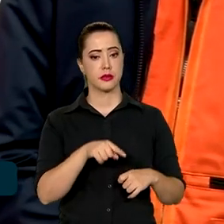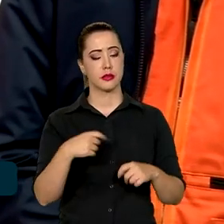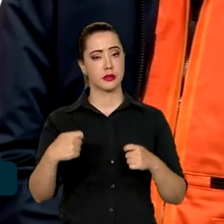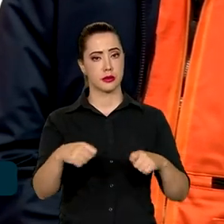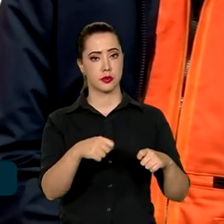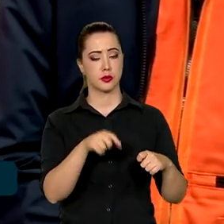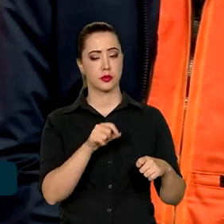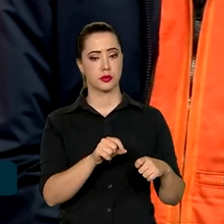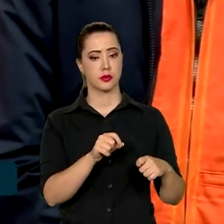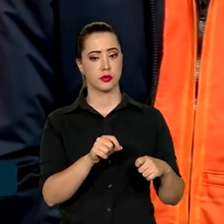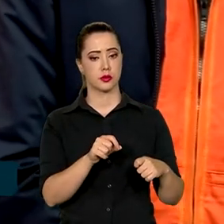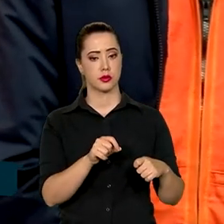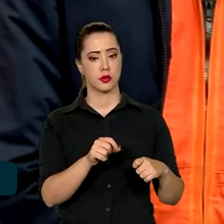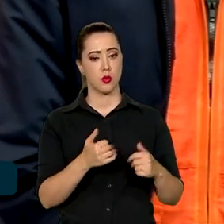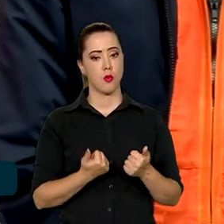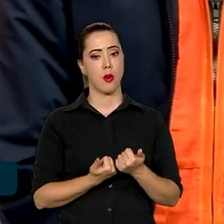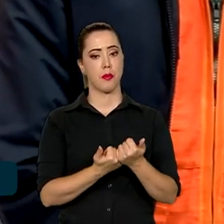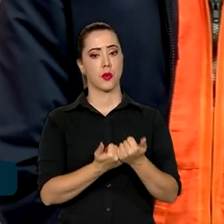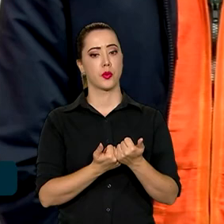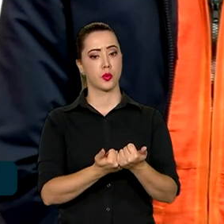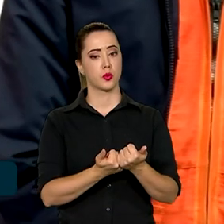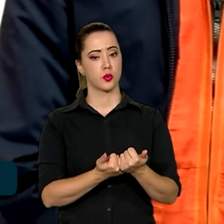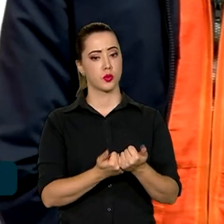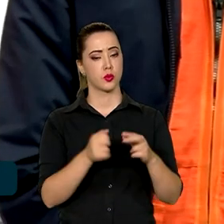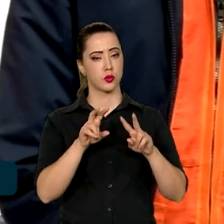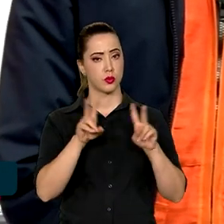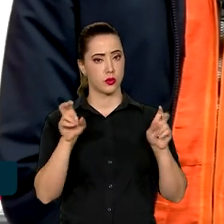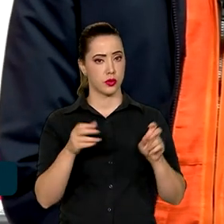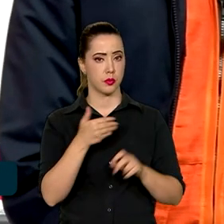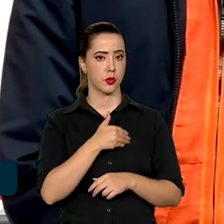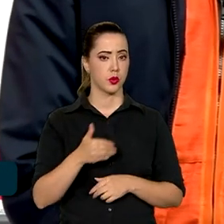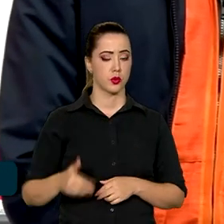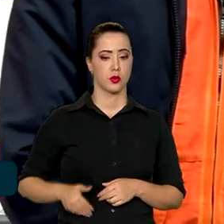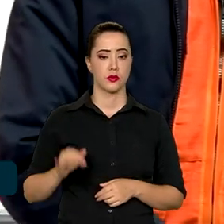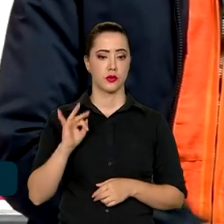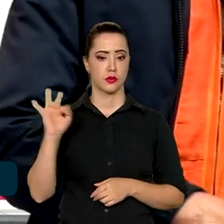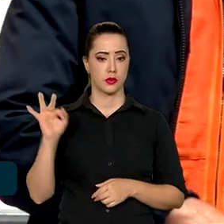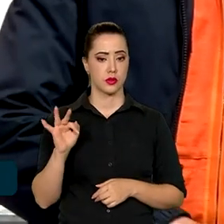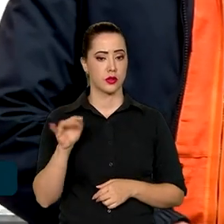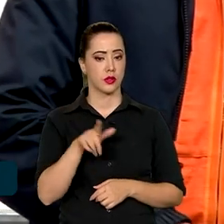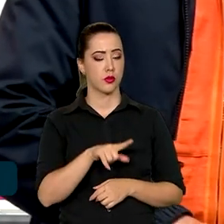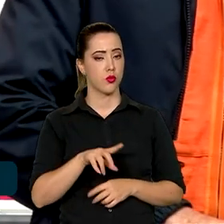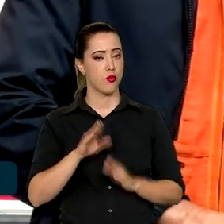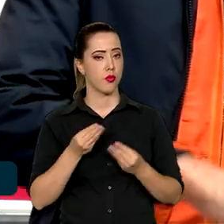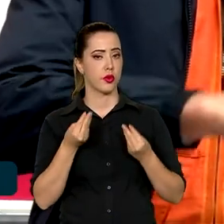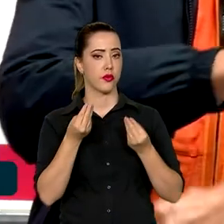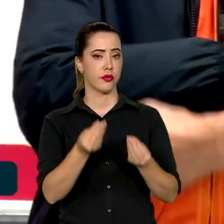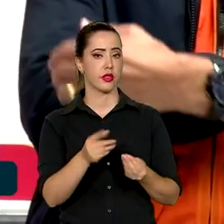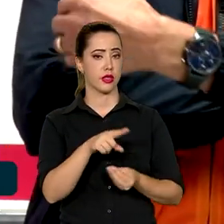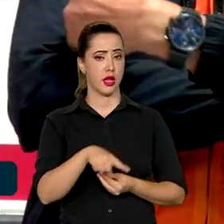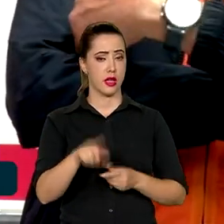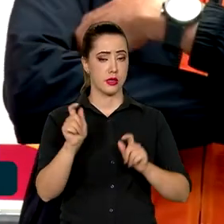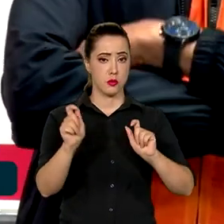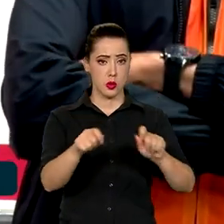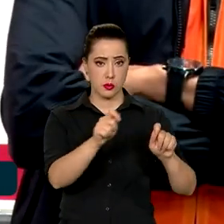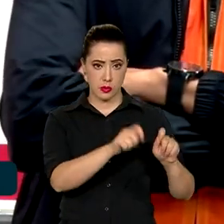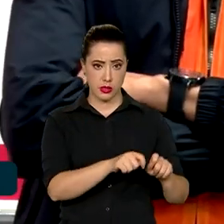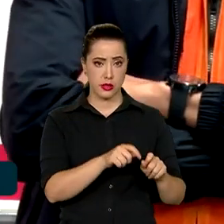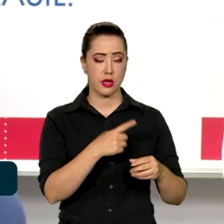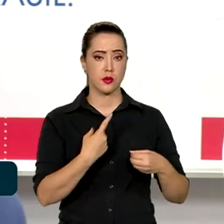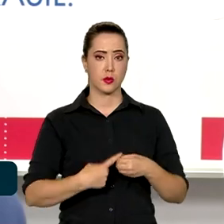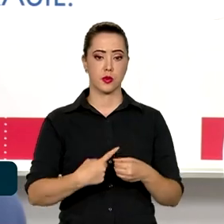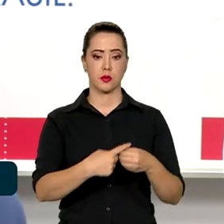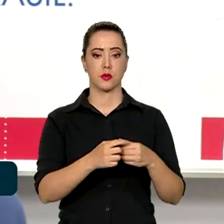necessidade de um apoio por parte do governo federal para garantir essas condições para os